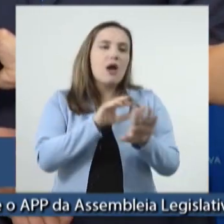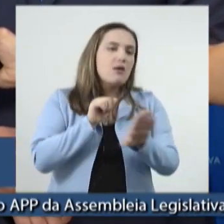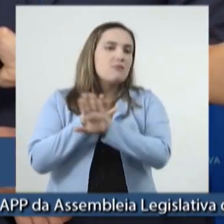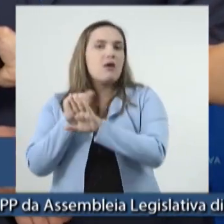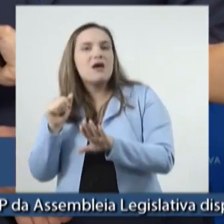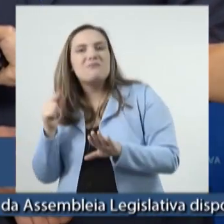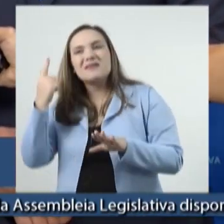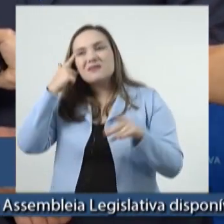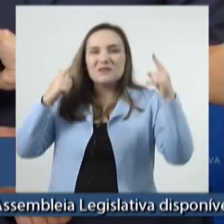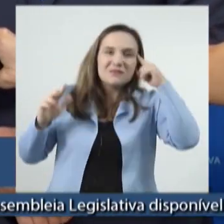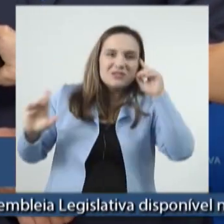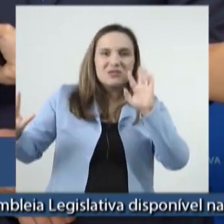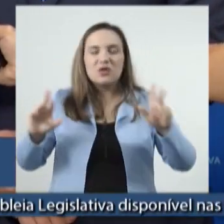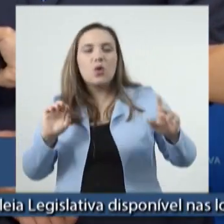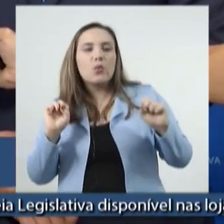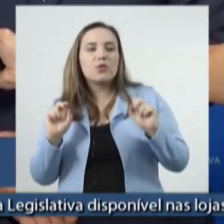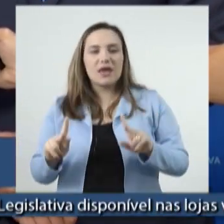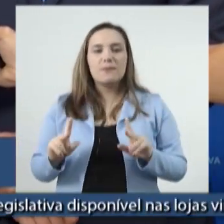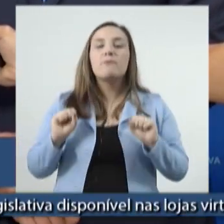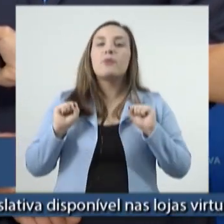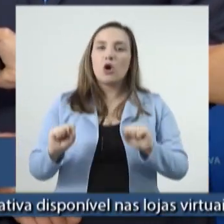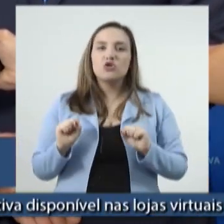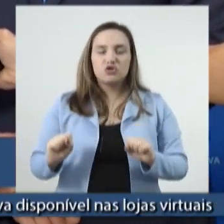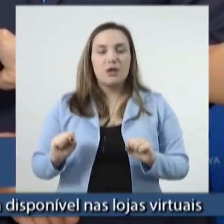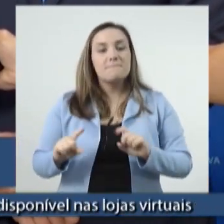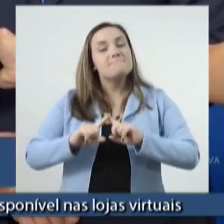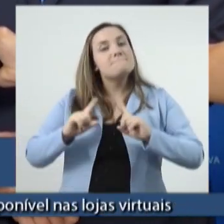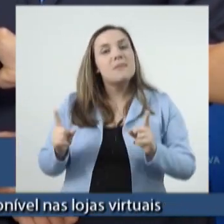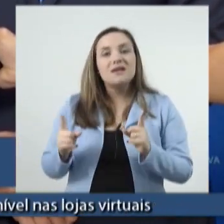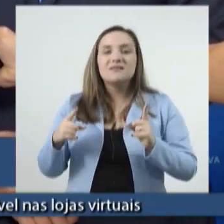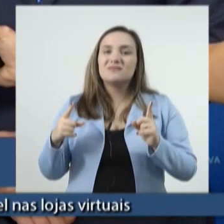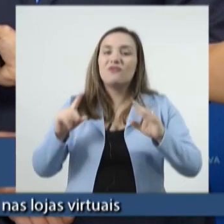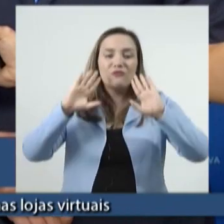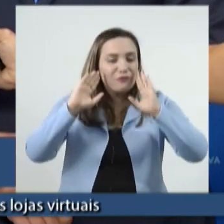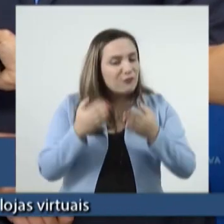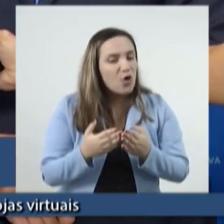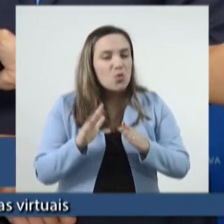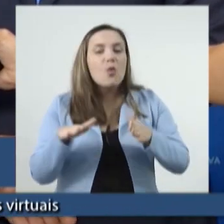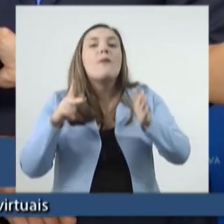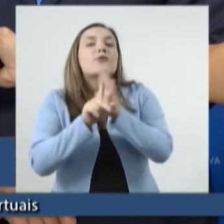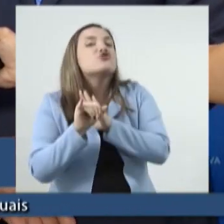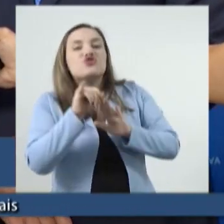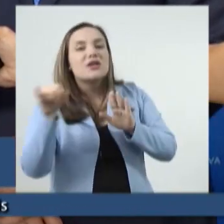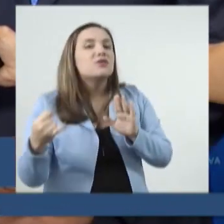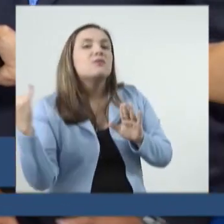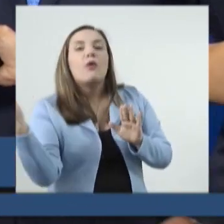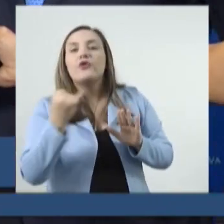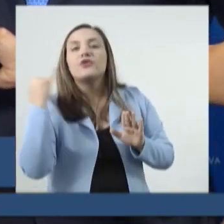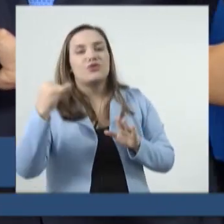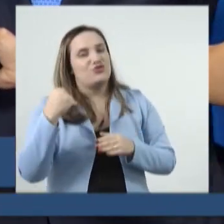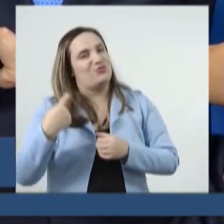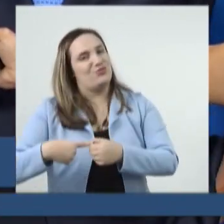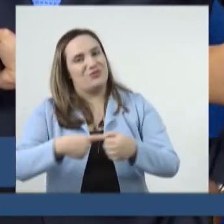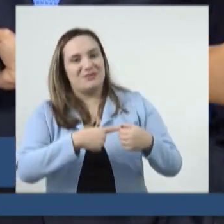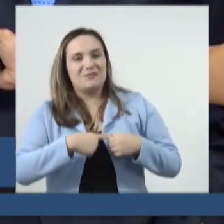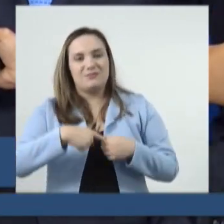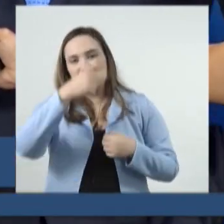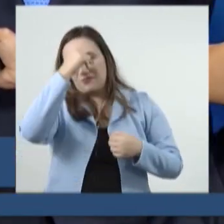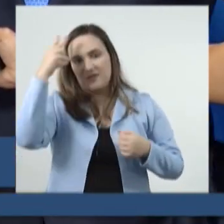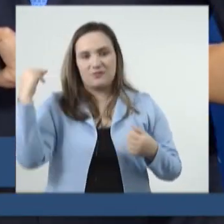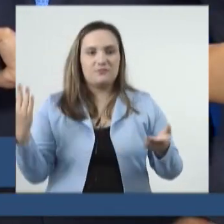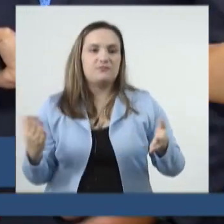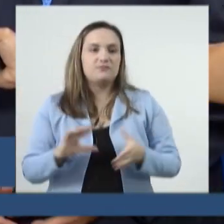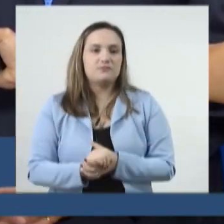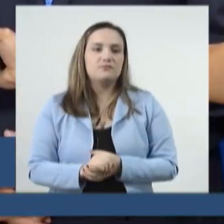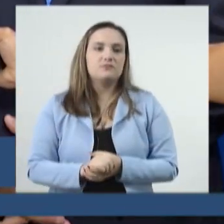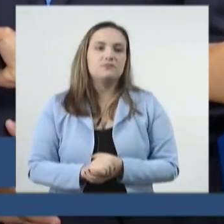Divergência, diferença política local, isso é natural, vai acontecer e é importante para a democracia. Mas, aqui na casa,